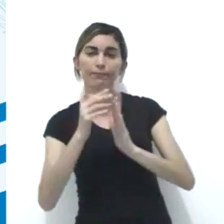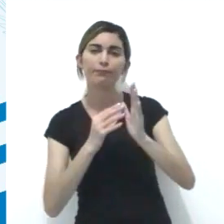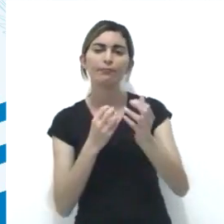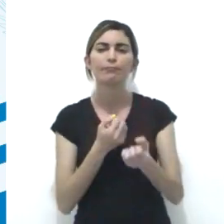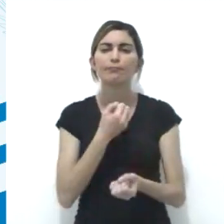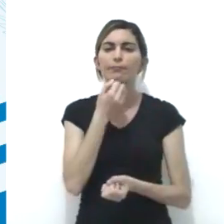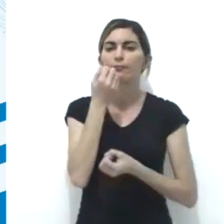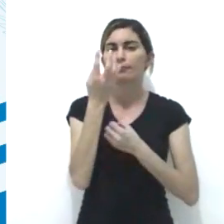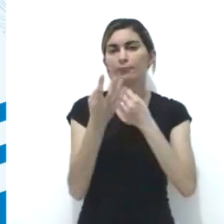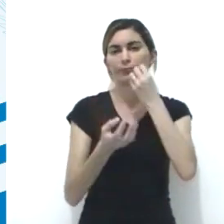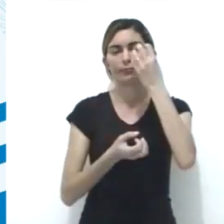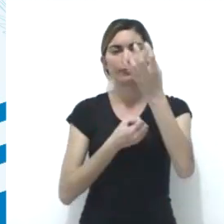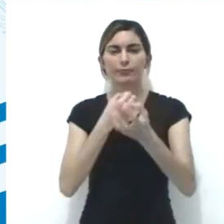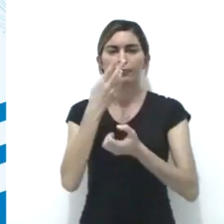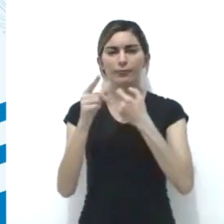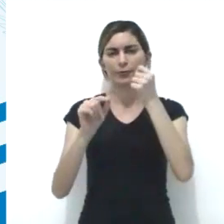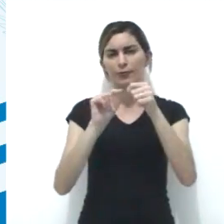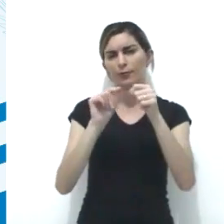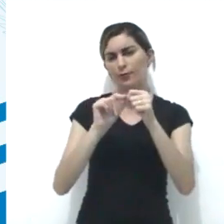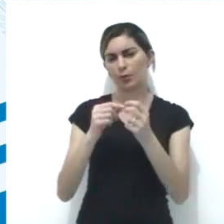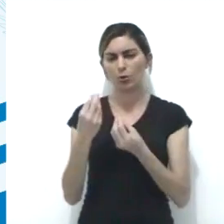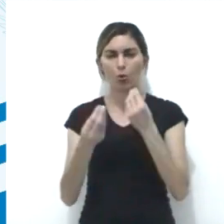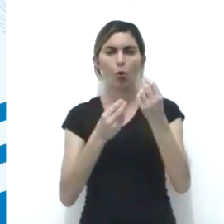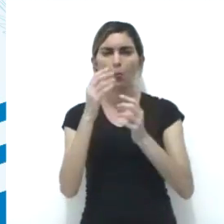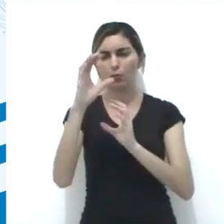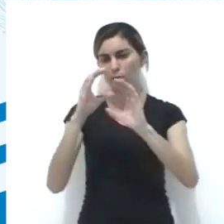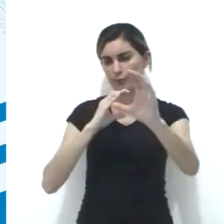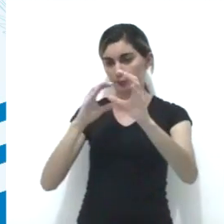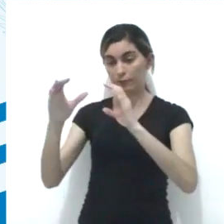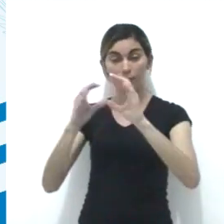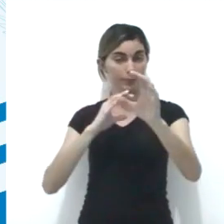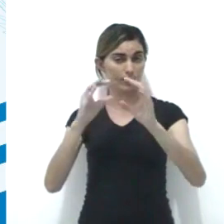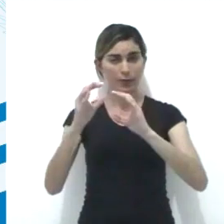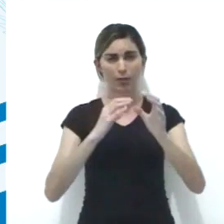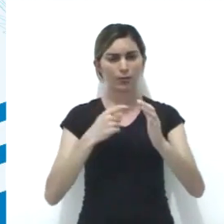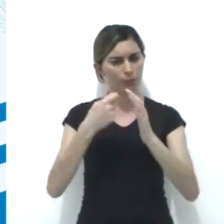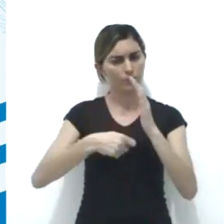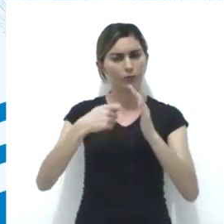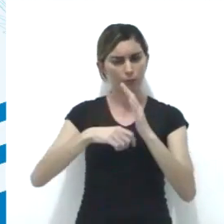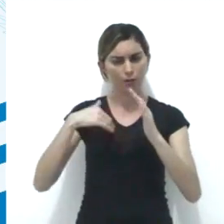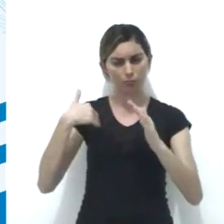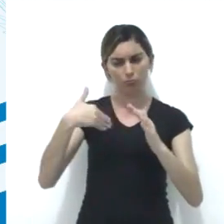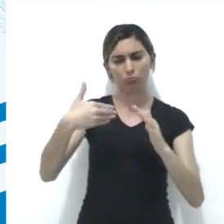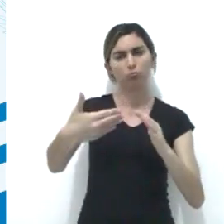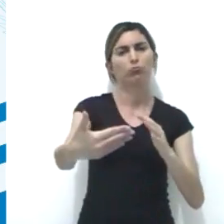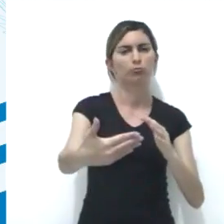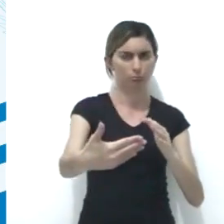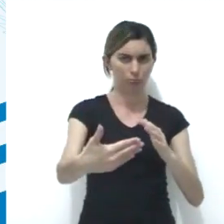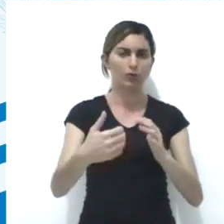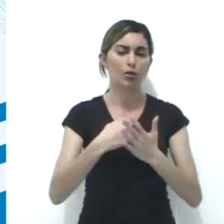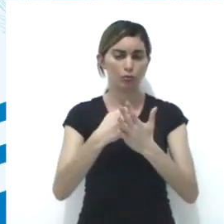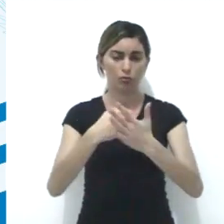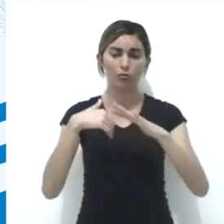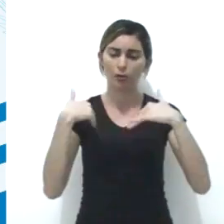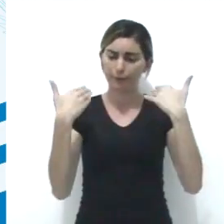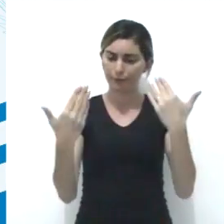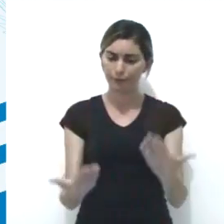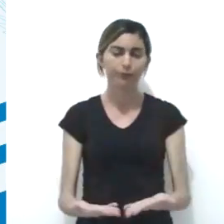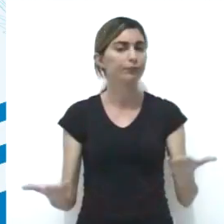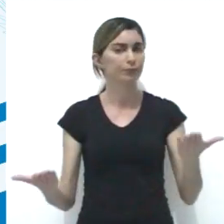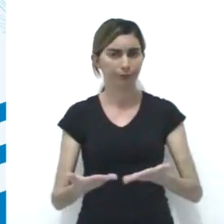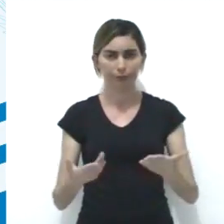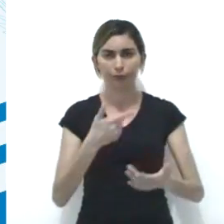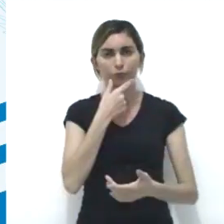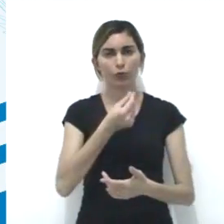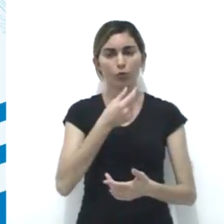pintura para se expressar, e realizar uma forma de comunicação que resistiu ao tempo e ajuda até os